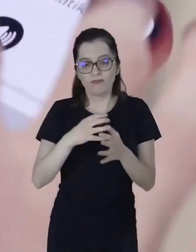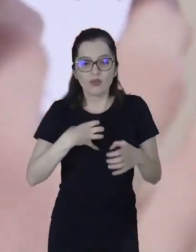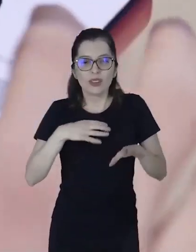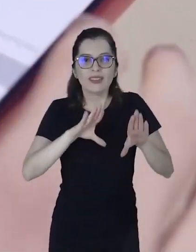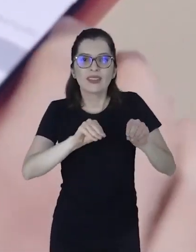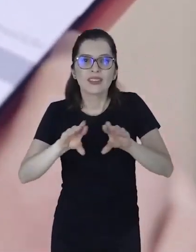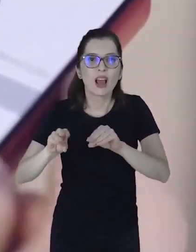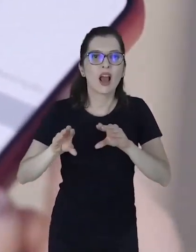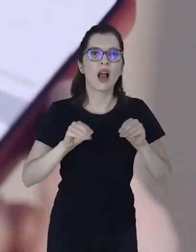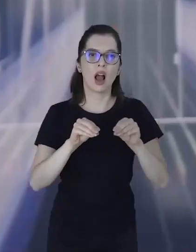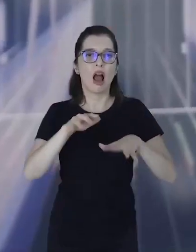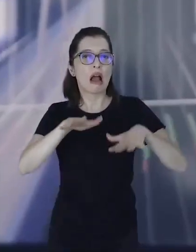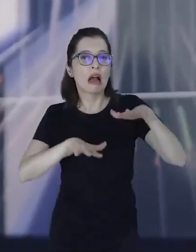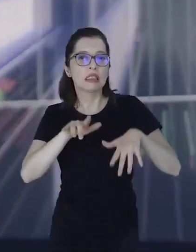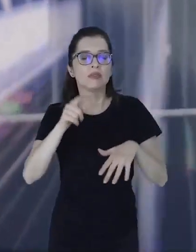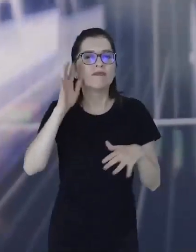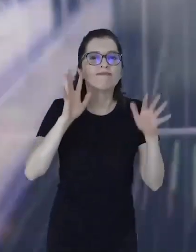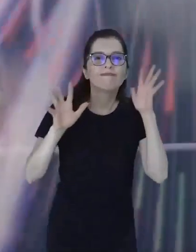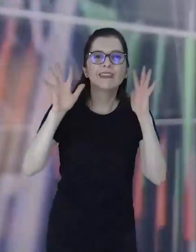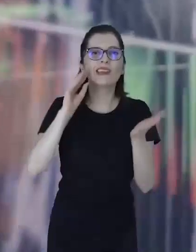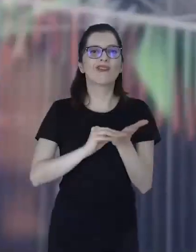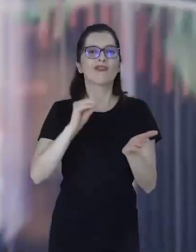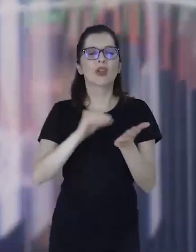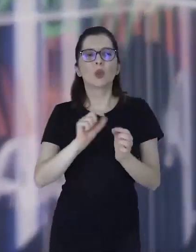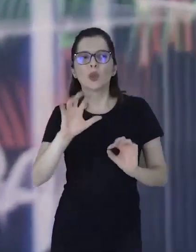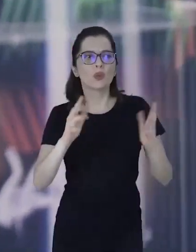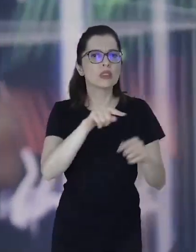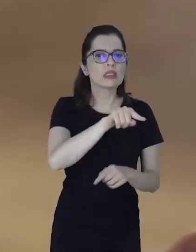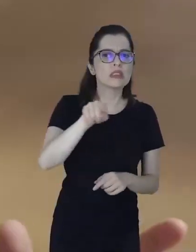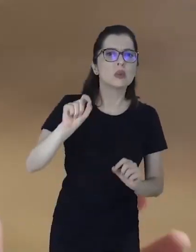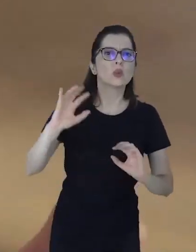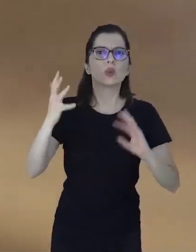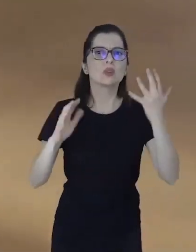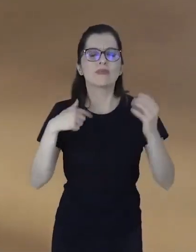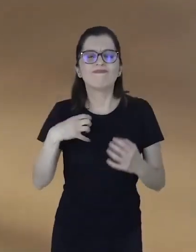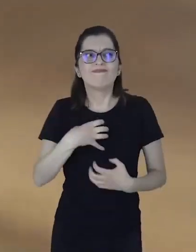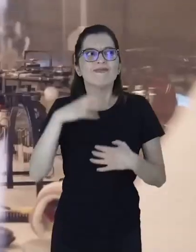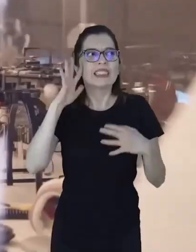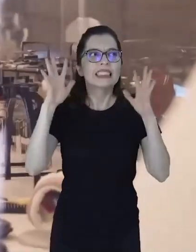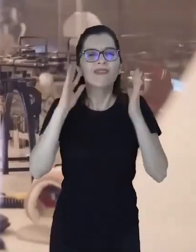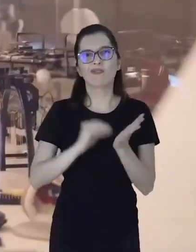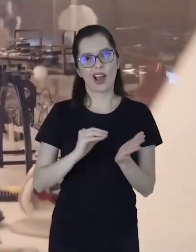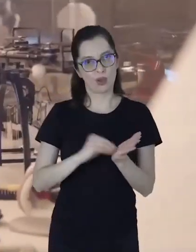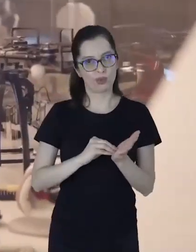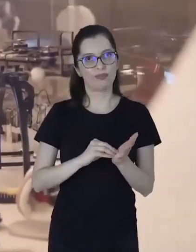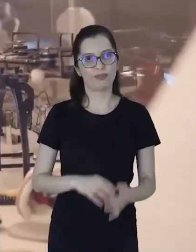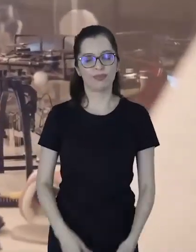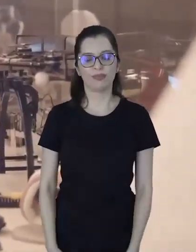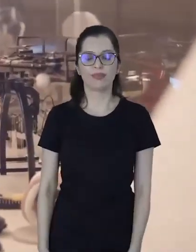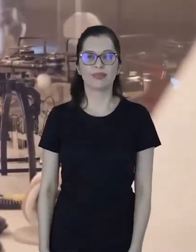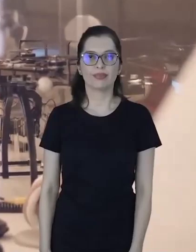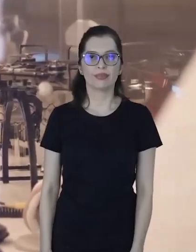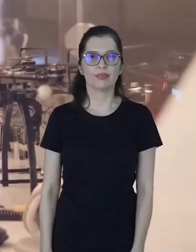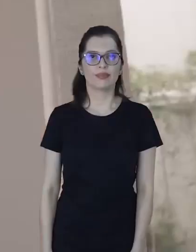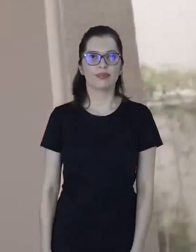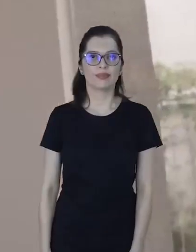faltou, eu acredito, o tato. Às vezes, falta você imaginar o que está acontecendo ali. Tiago observa objetos dentro